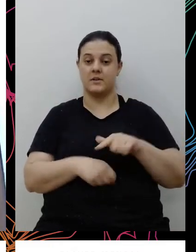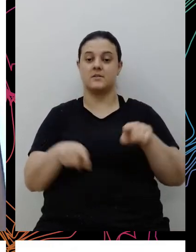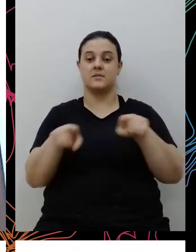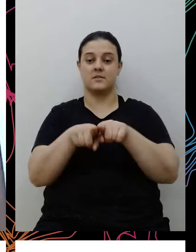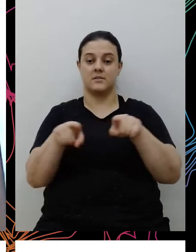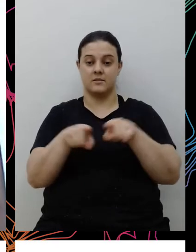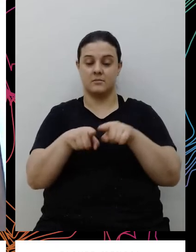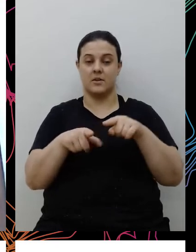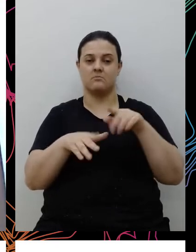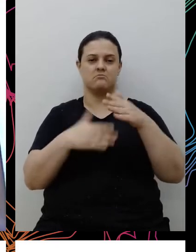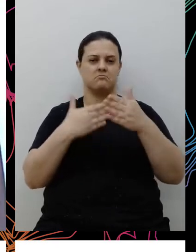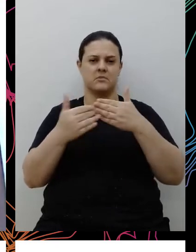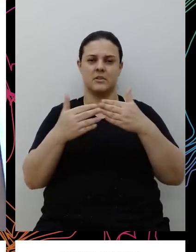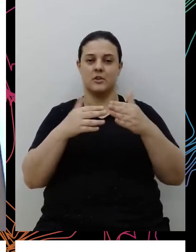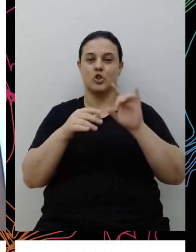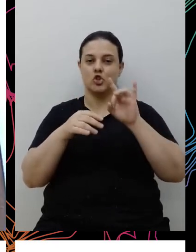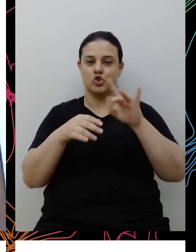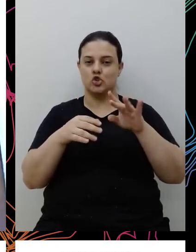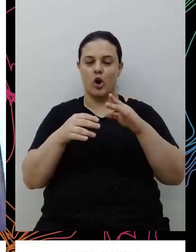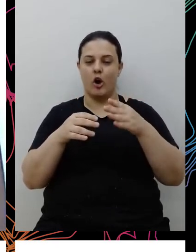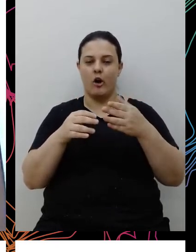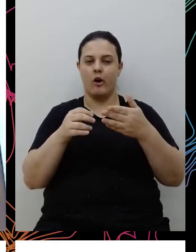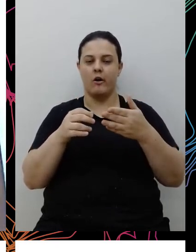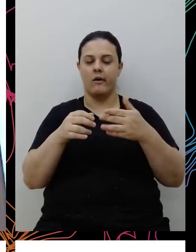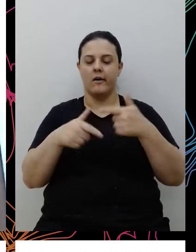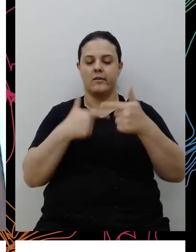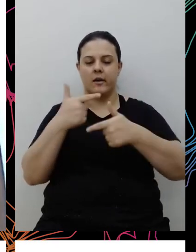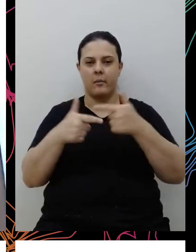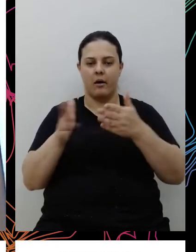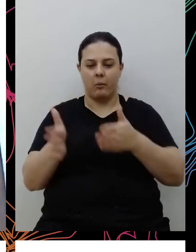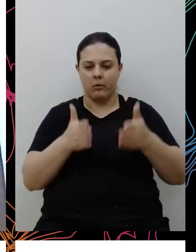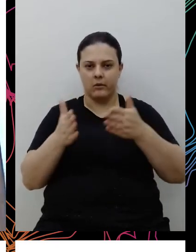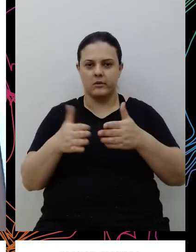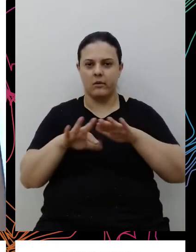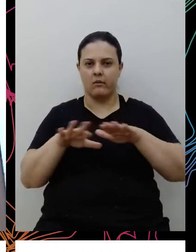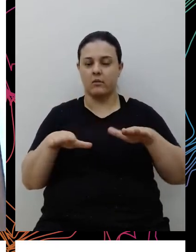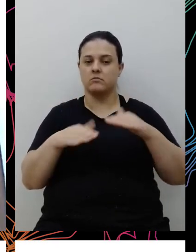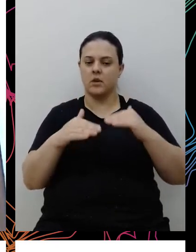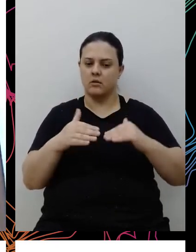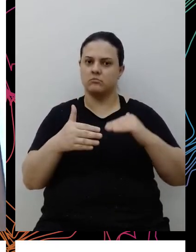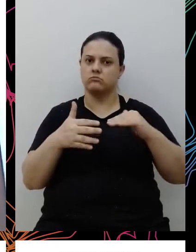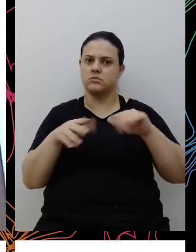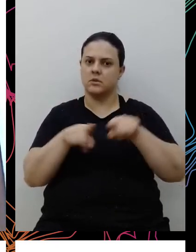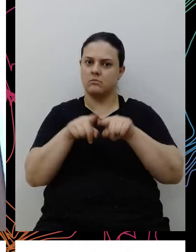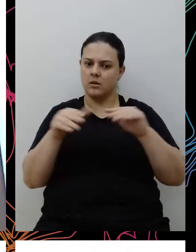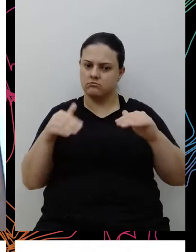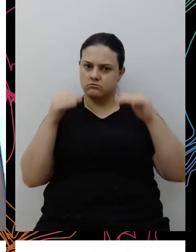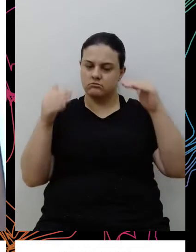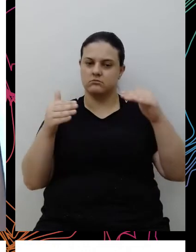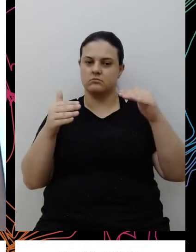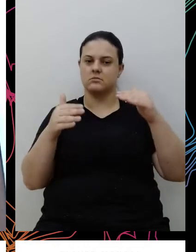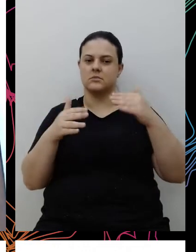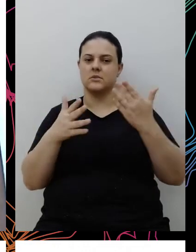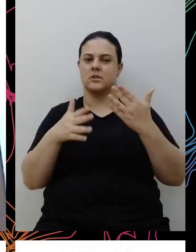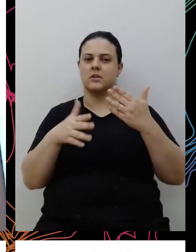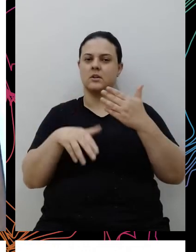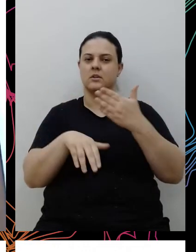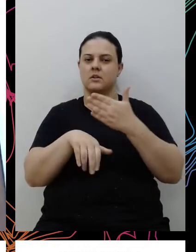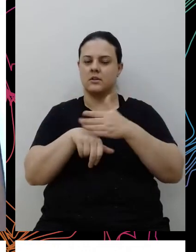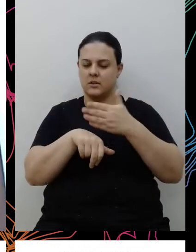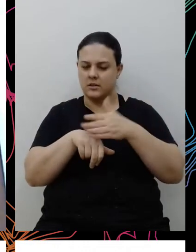hierárquicos, né? E as contratações envolvem qualificação, assumir compromissos, realizar programas de liderança,